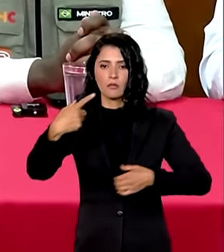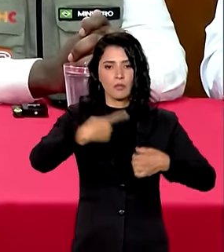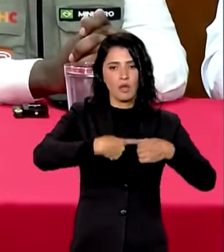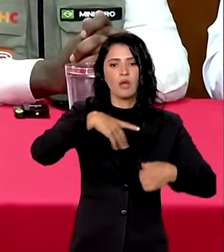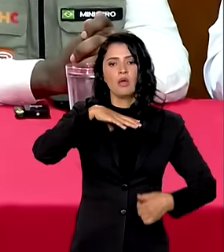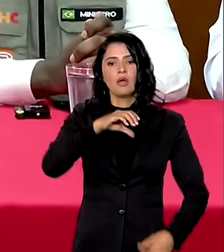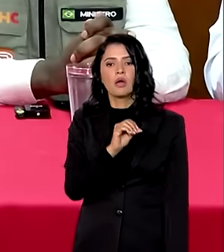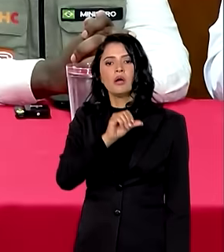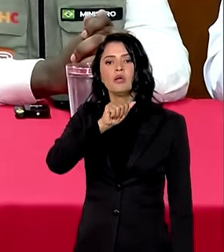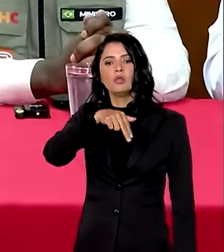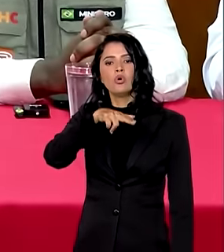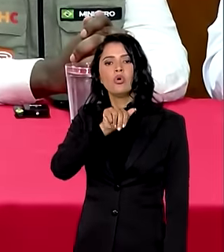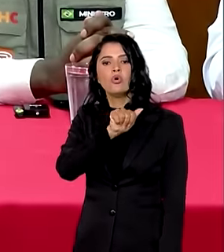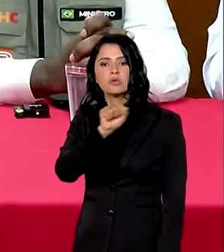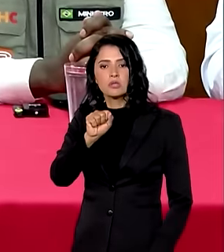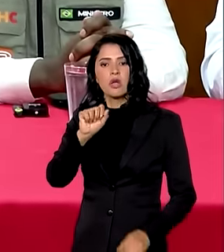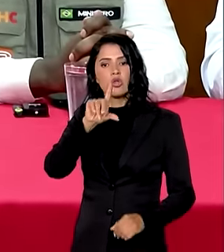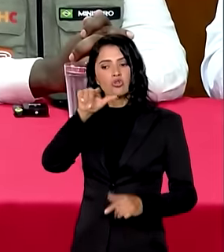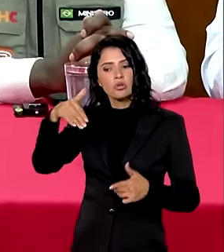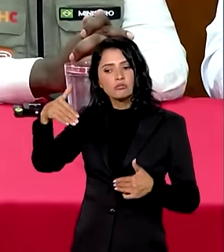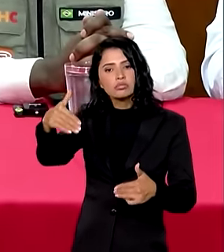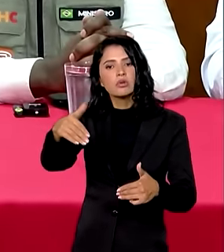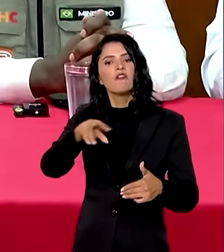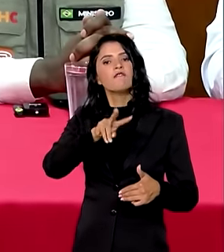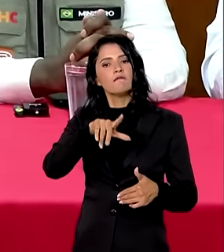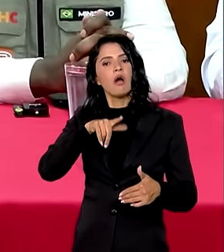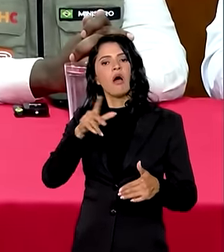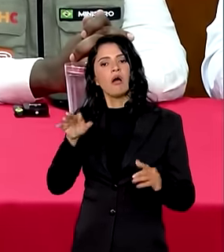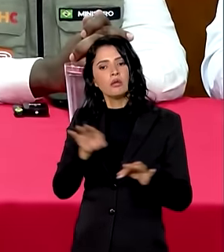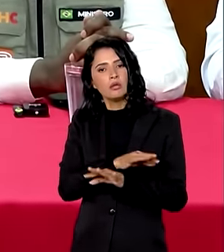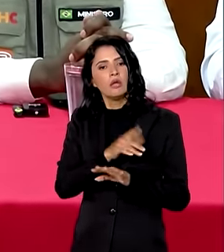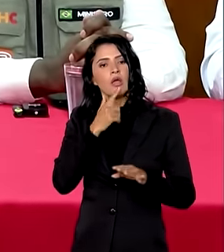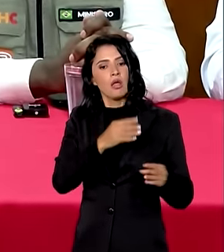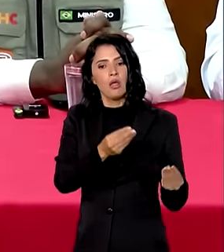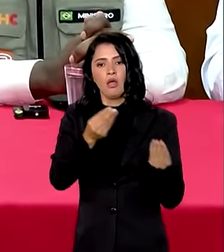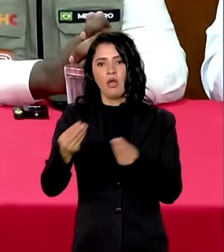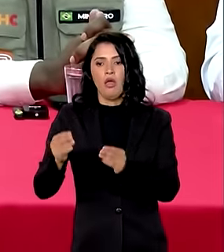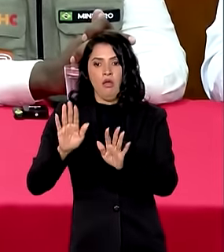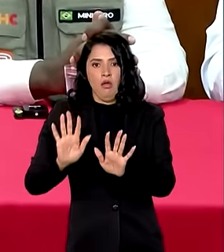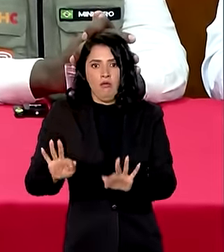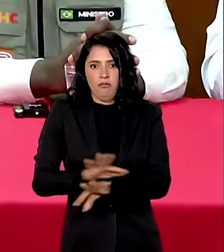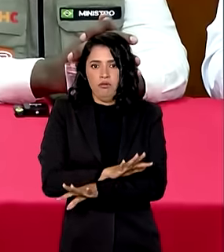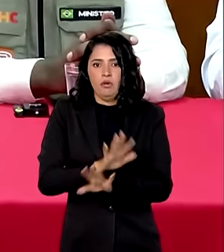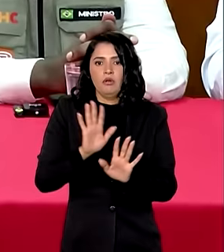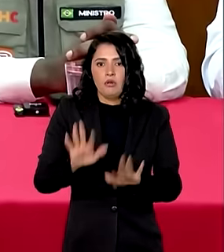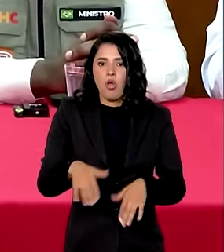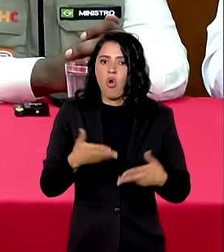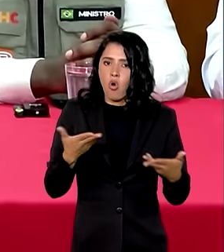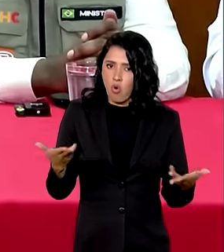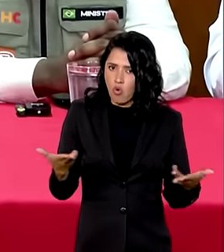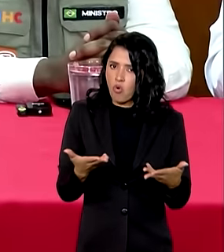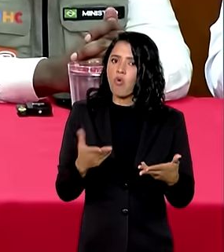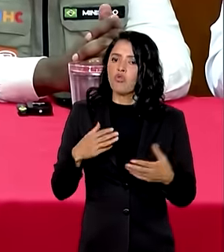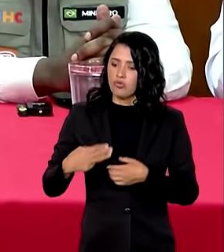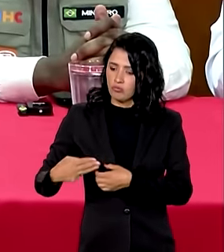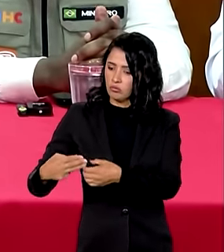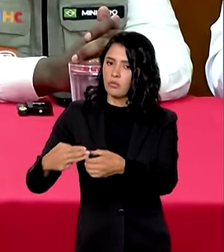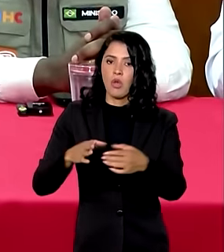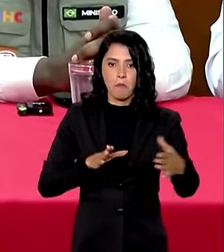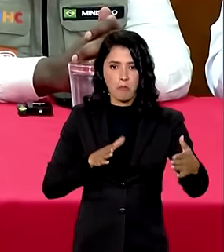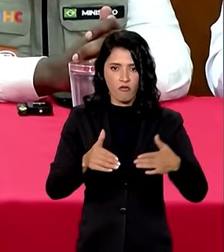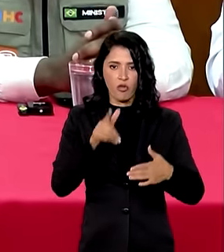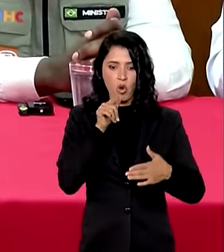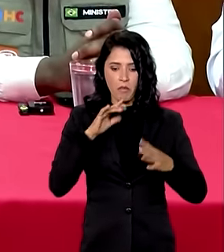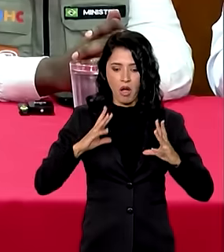E nos próximos dias nós vamos concluir a entrega, hoje já está sendo feita a entrega em vários municípios dos purificadores,